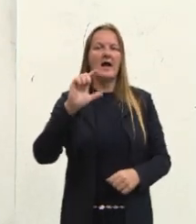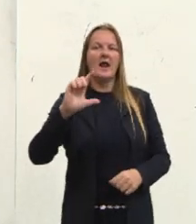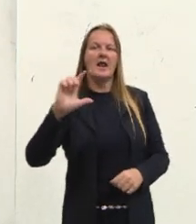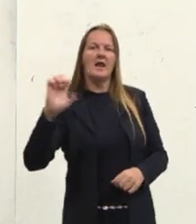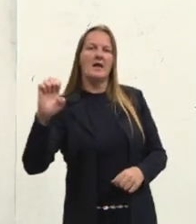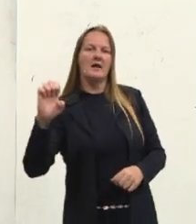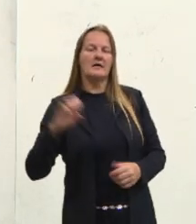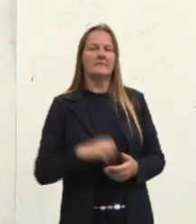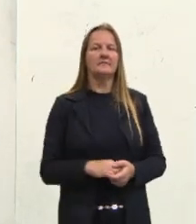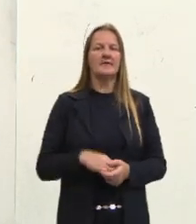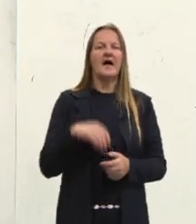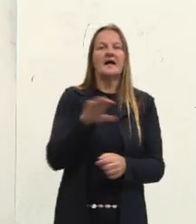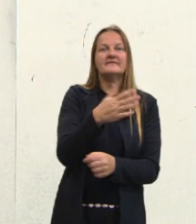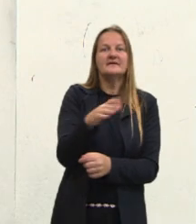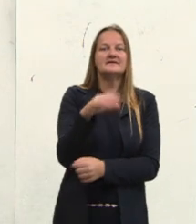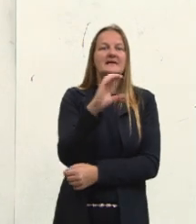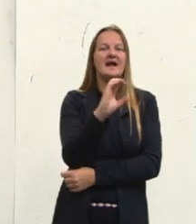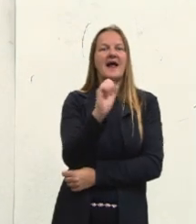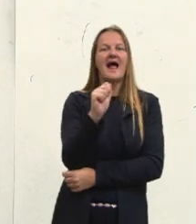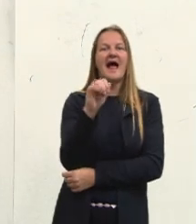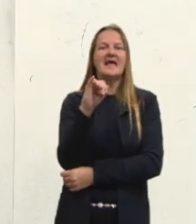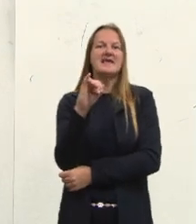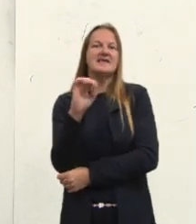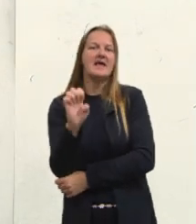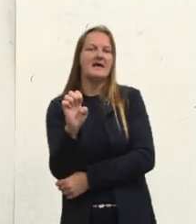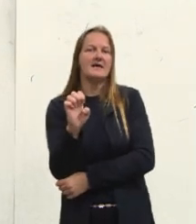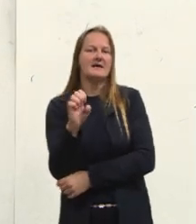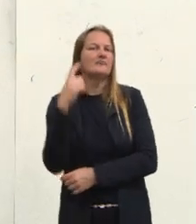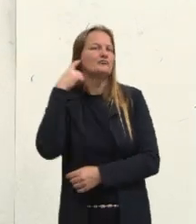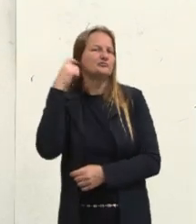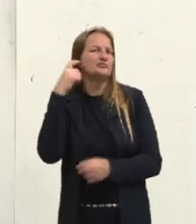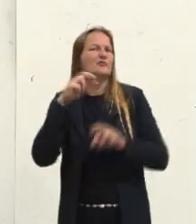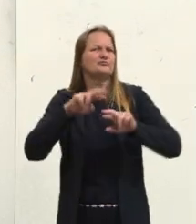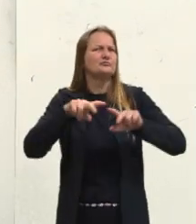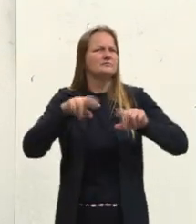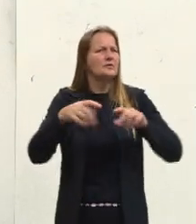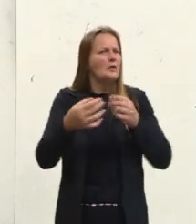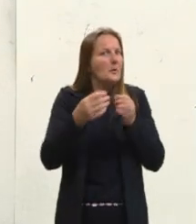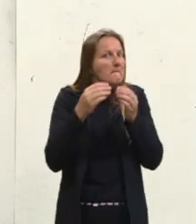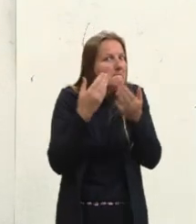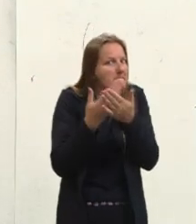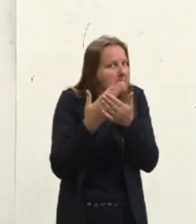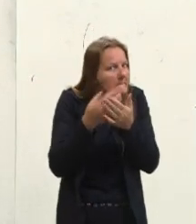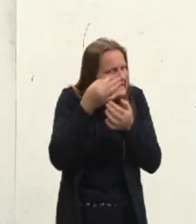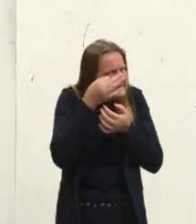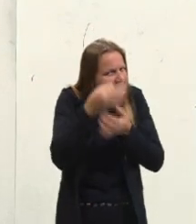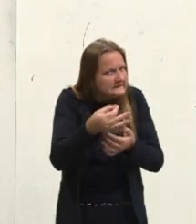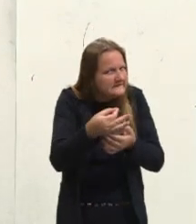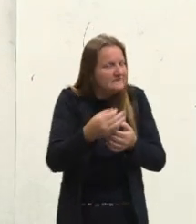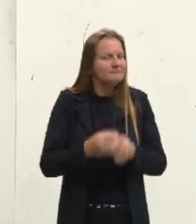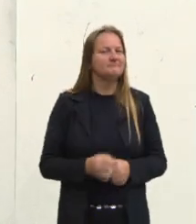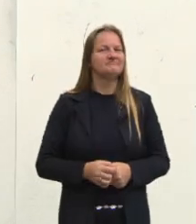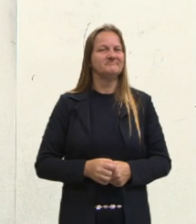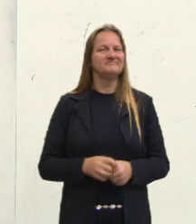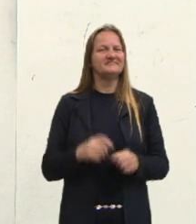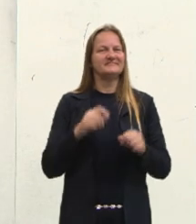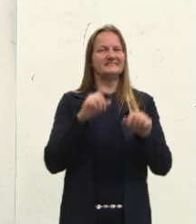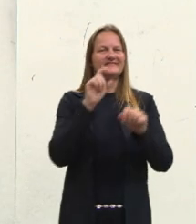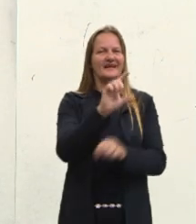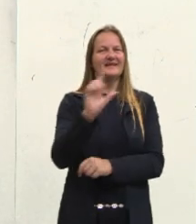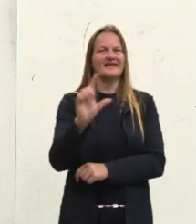CAIE, o som do I. Então, gente, uma atenção especial para o nosso dígrafo LL.